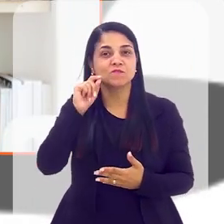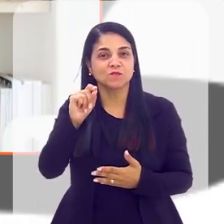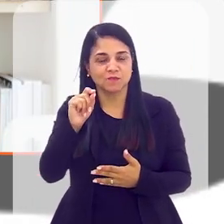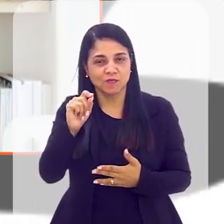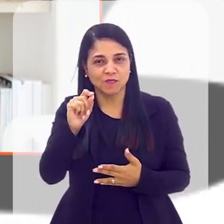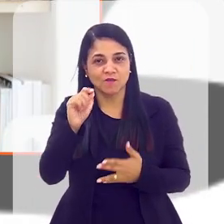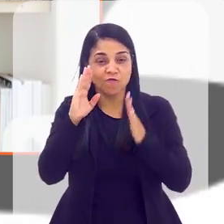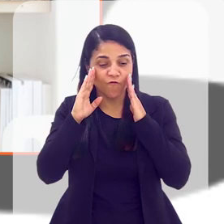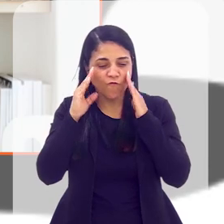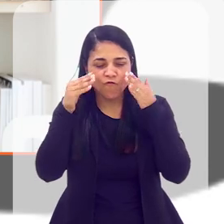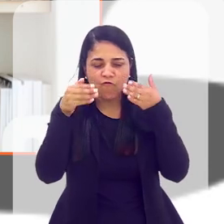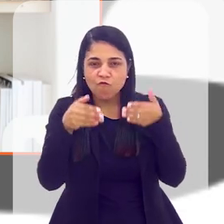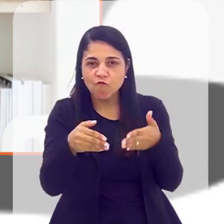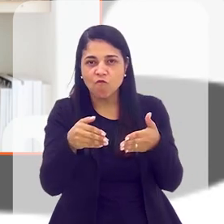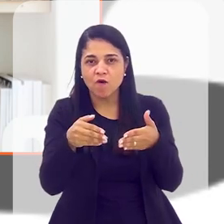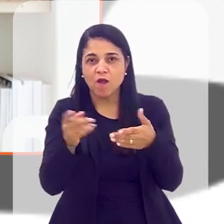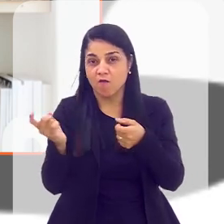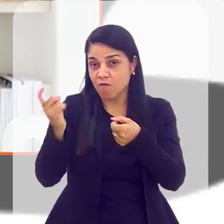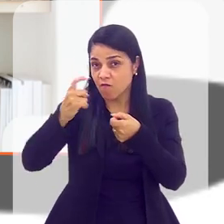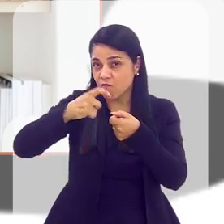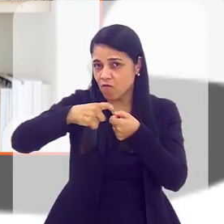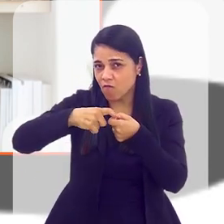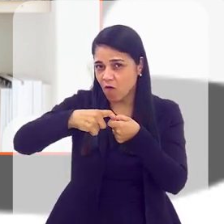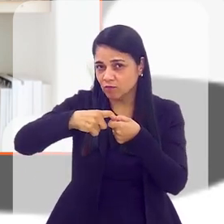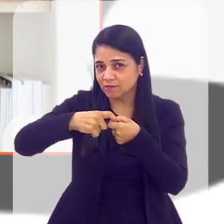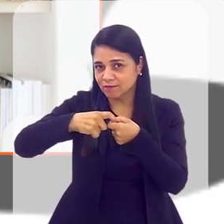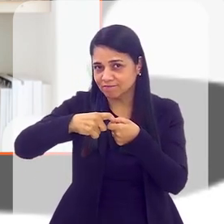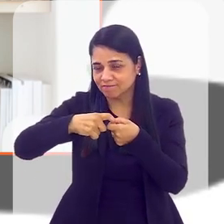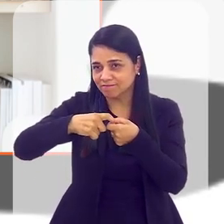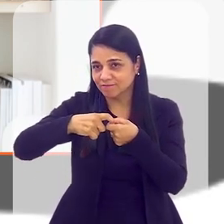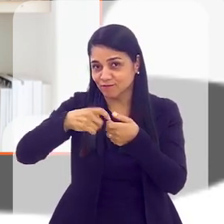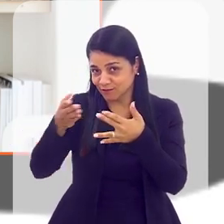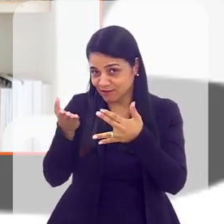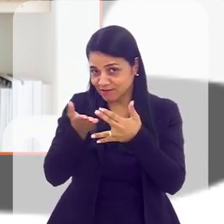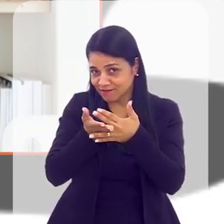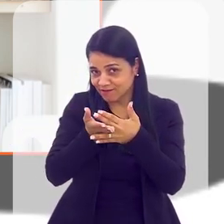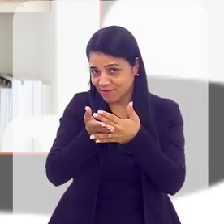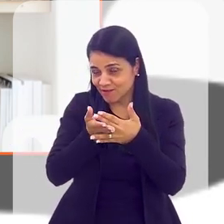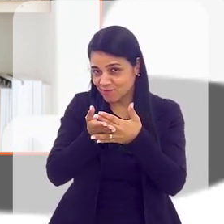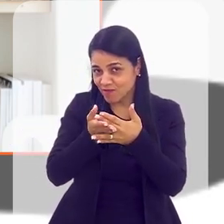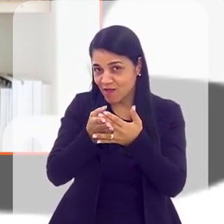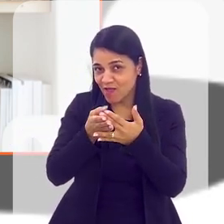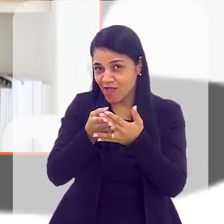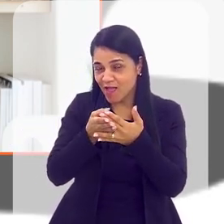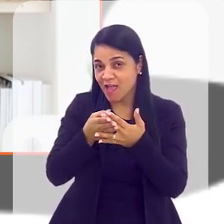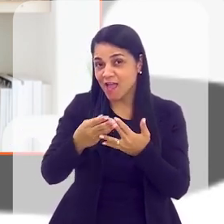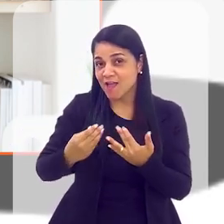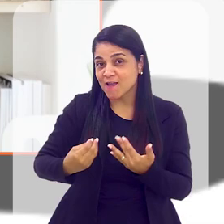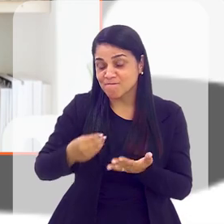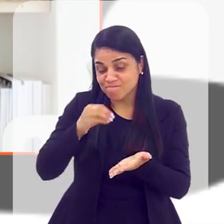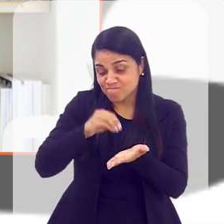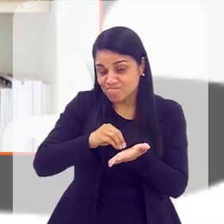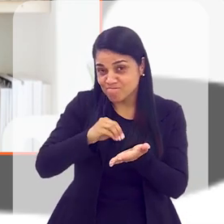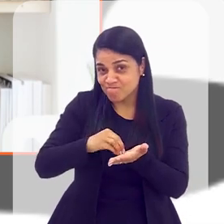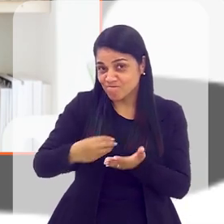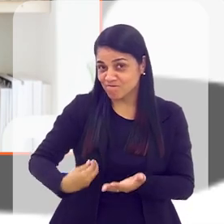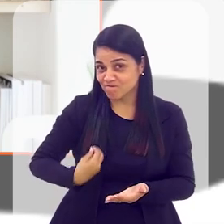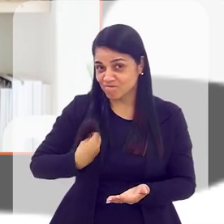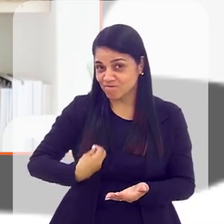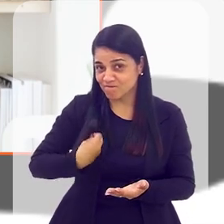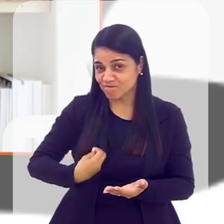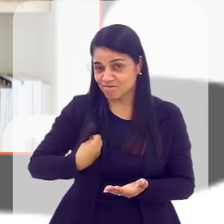que é fundamental da gente focar na volta do programa, é que a inexistência, que houve a